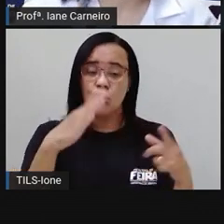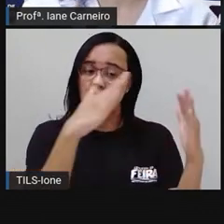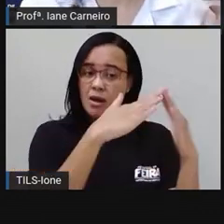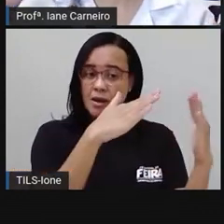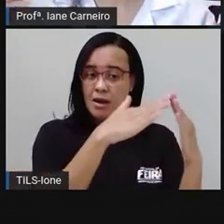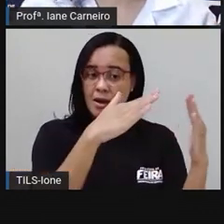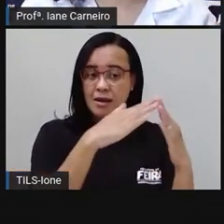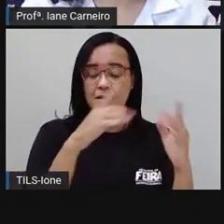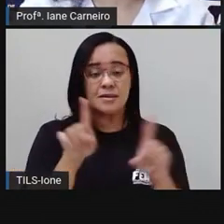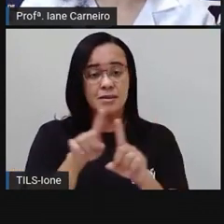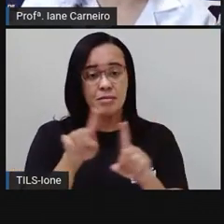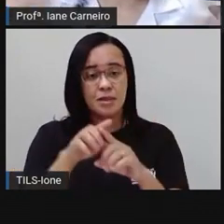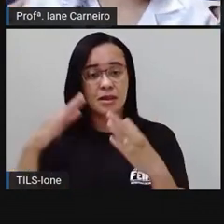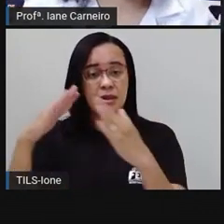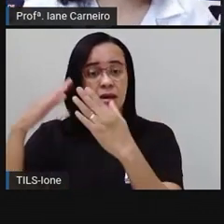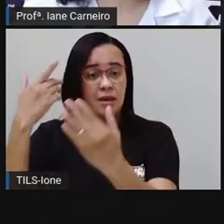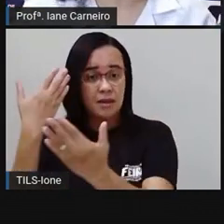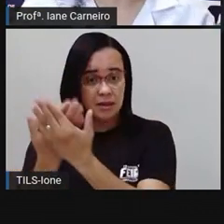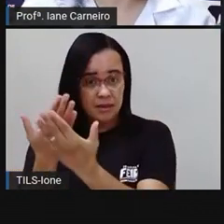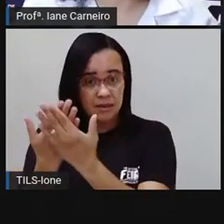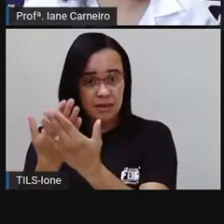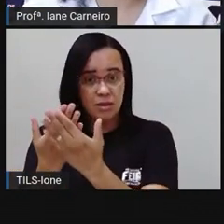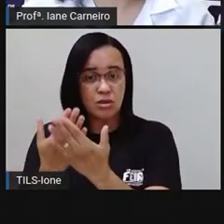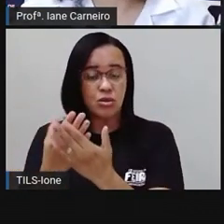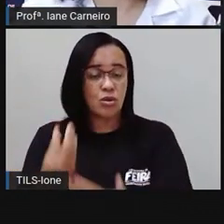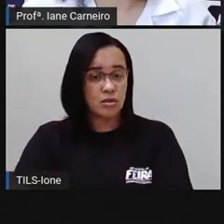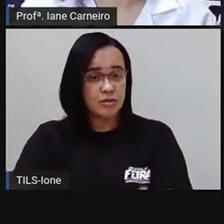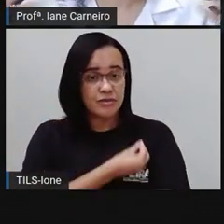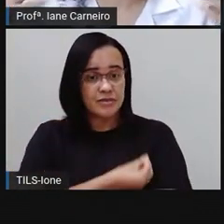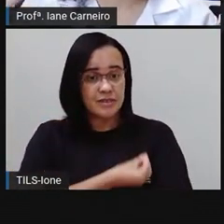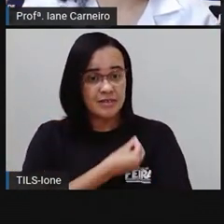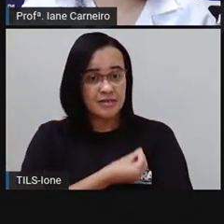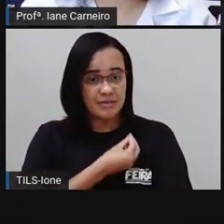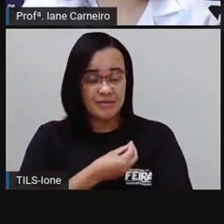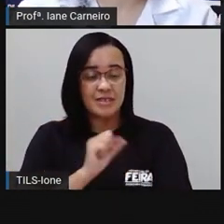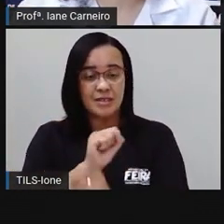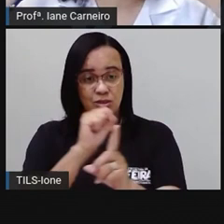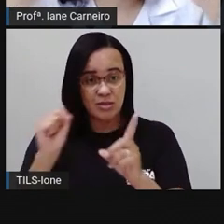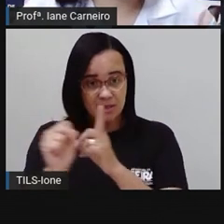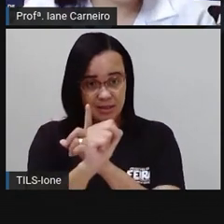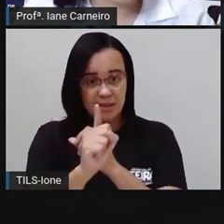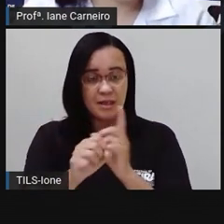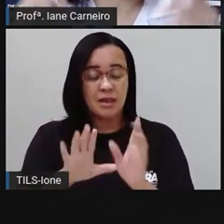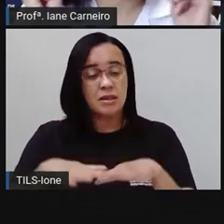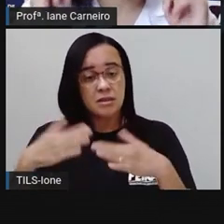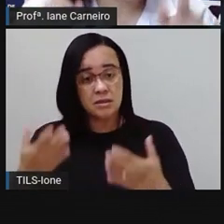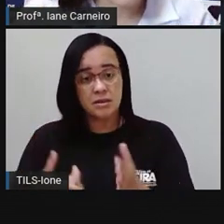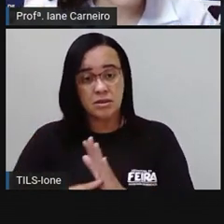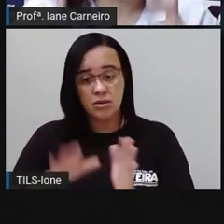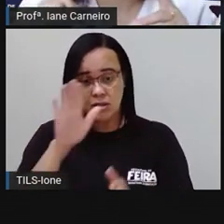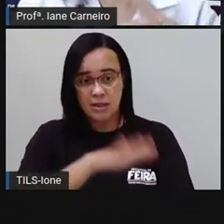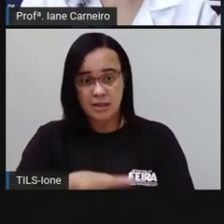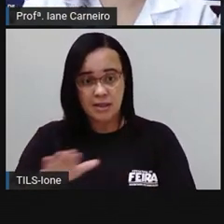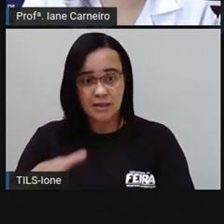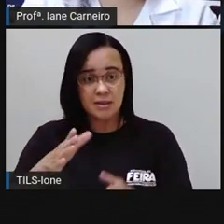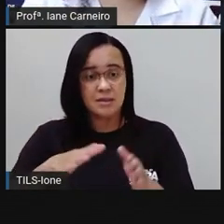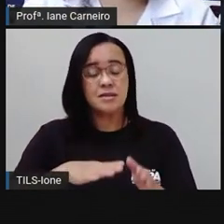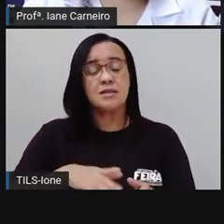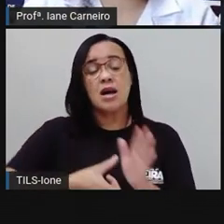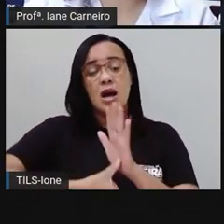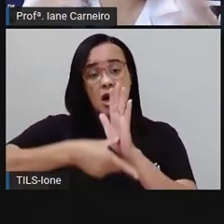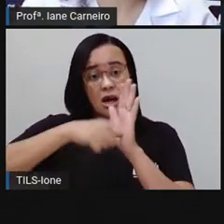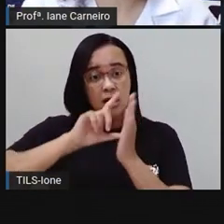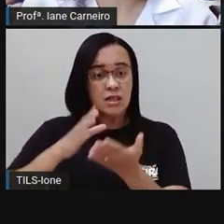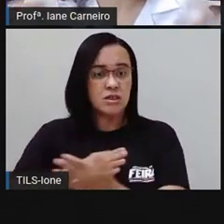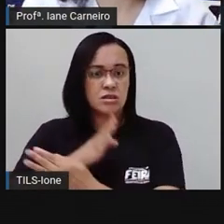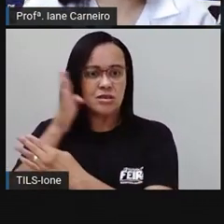escola, eles foram feitos para a gente conviver em sociedade. Então, a criança, antes de ir para a escola, né? Você, antes de ir para a